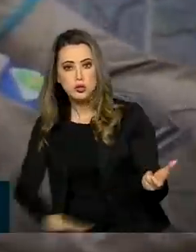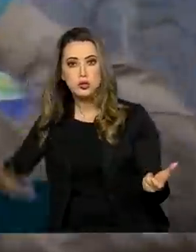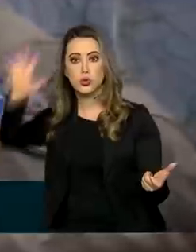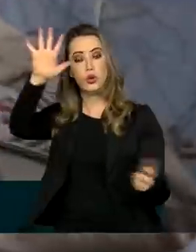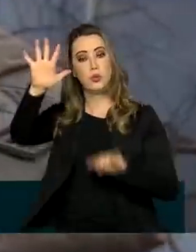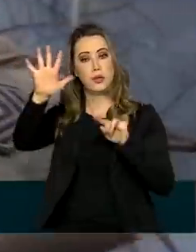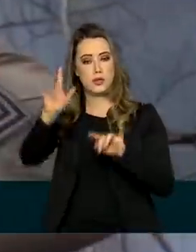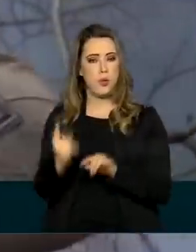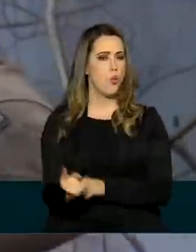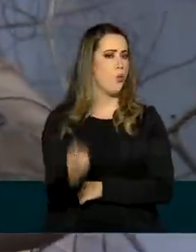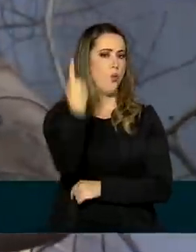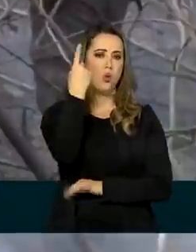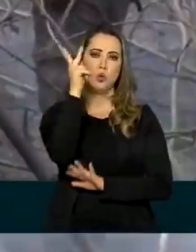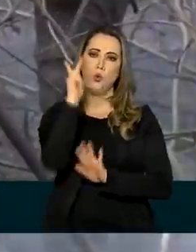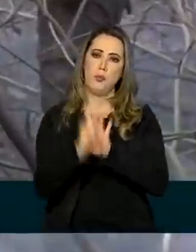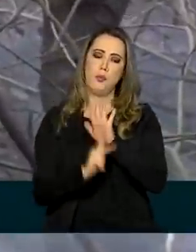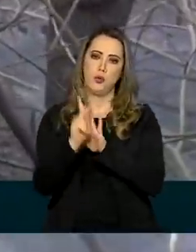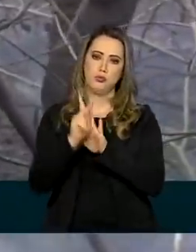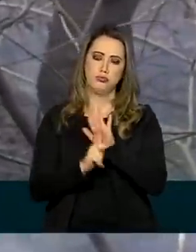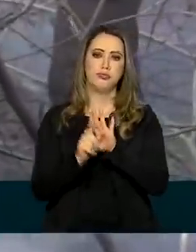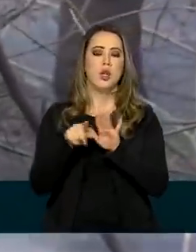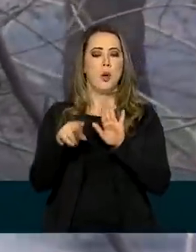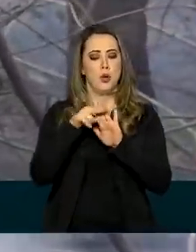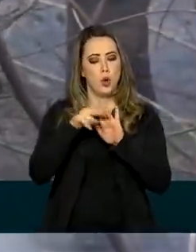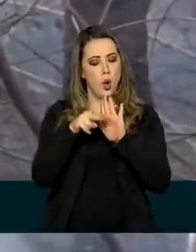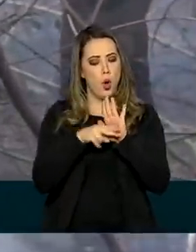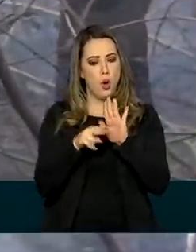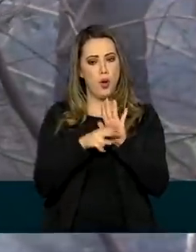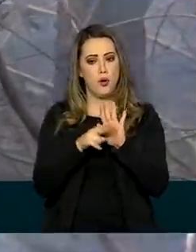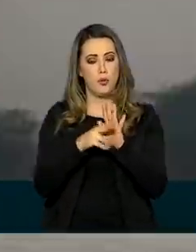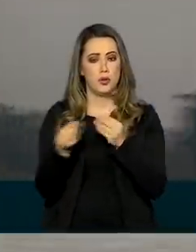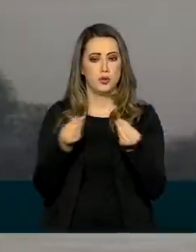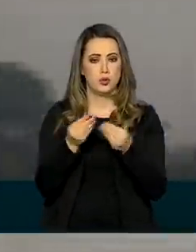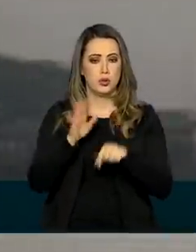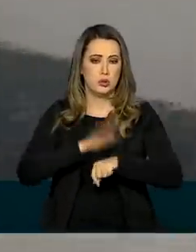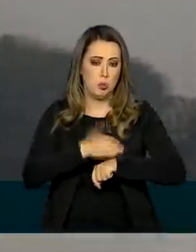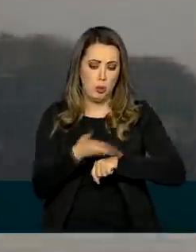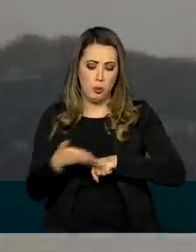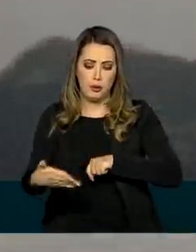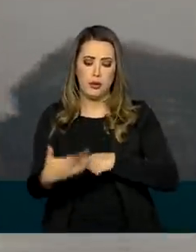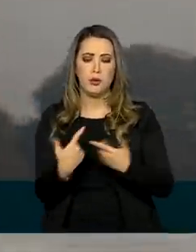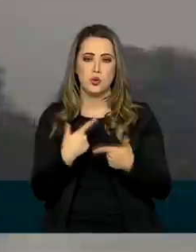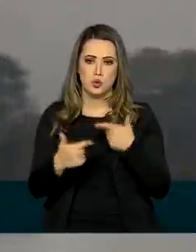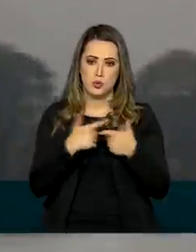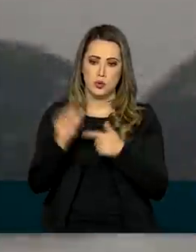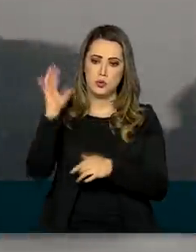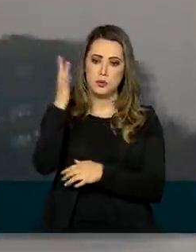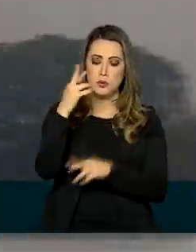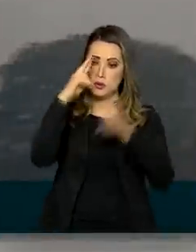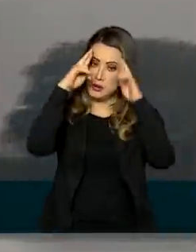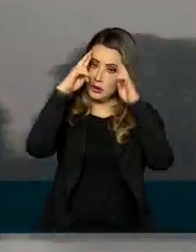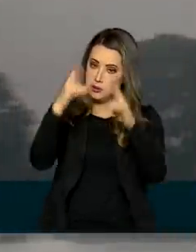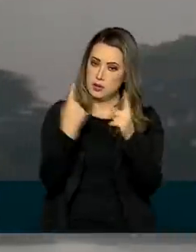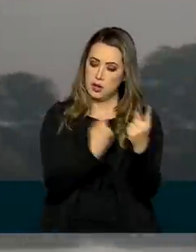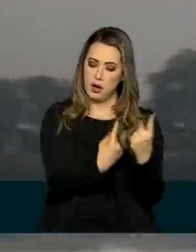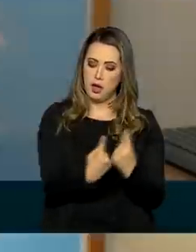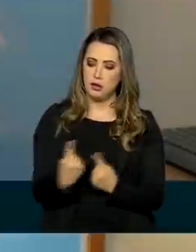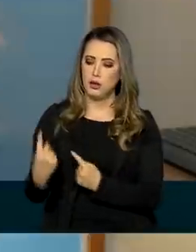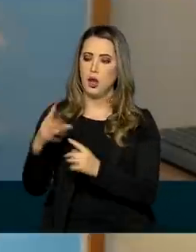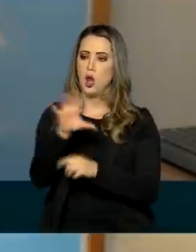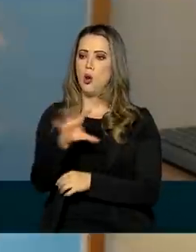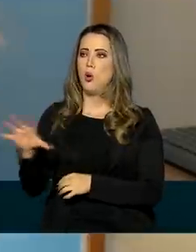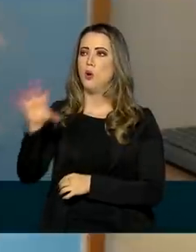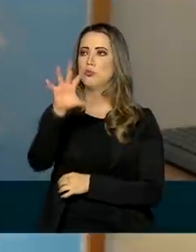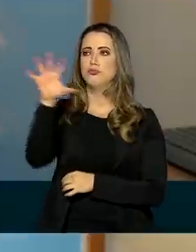protocolo único de combate a incêndios florestais e desastres naturais, respeitando as especificidades de cada região.